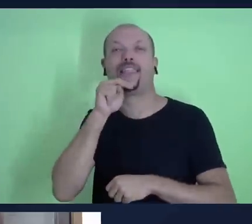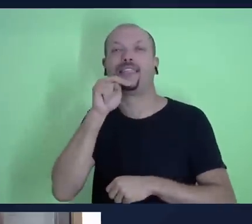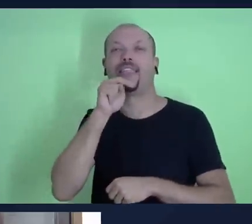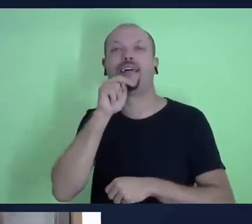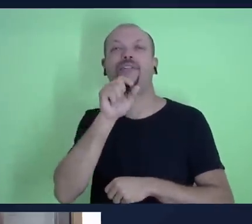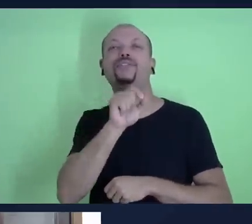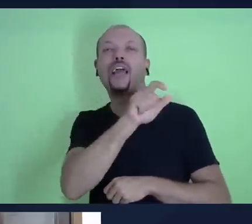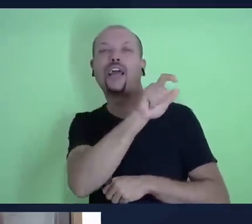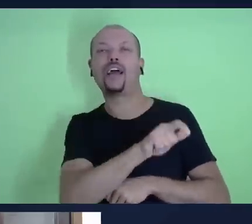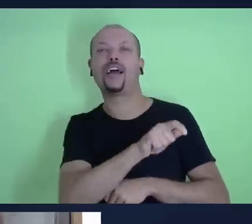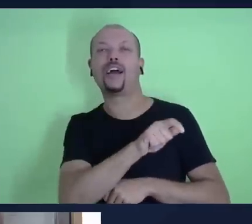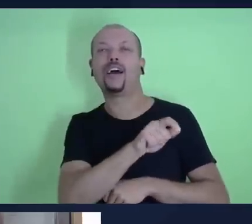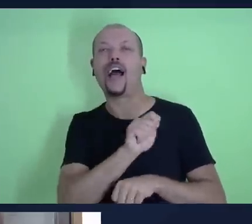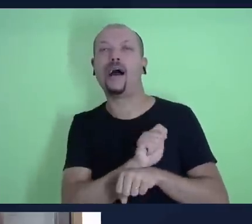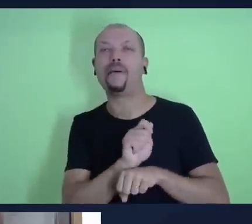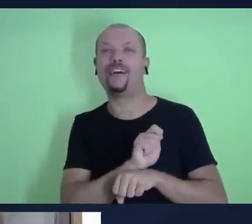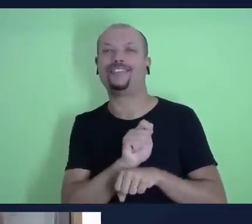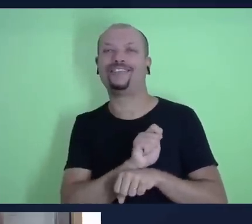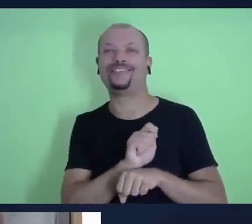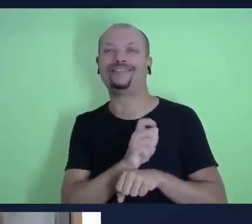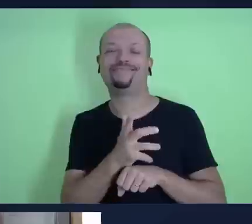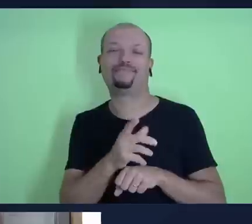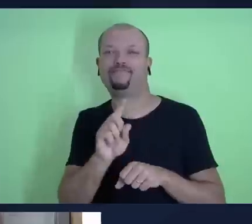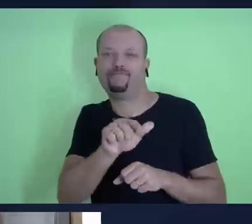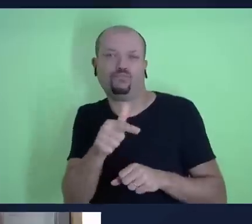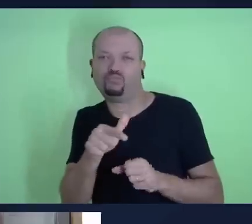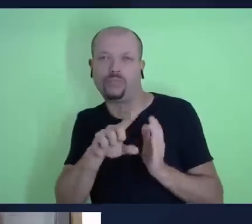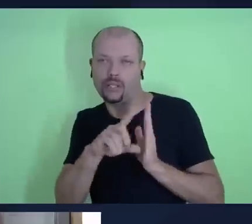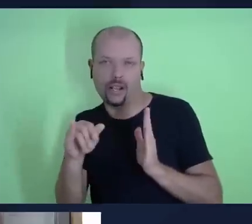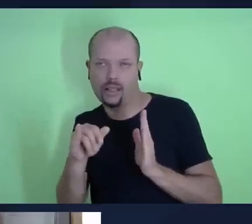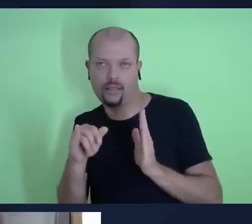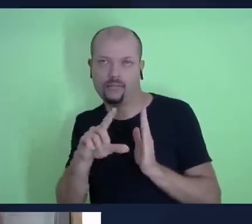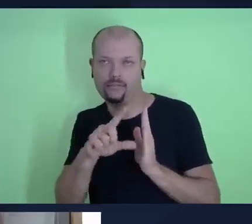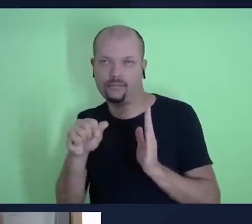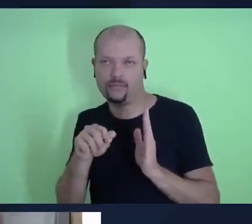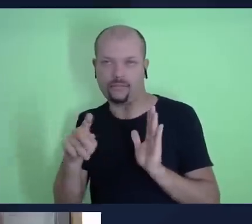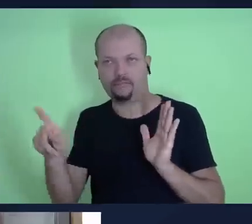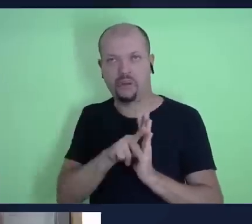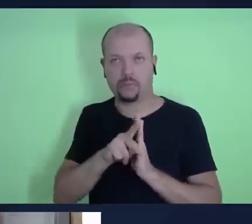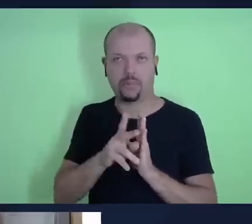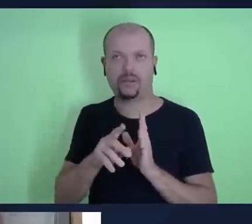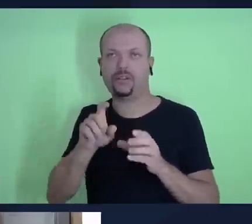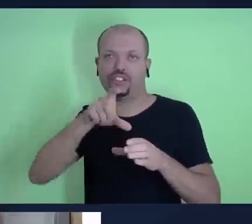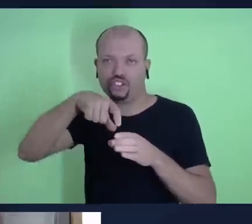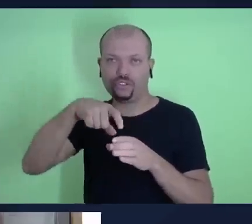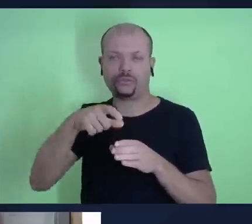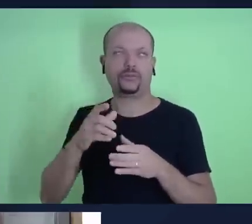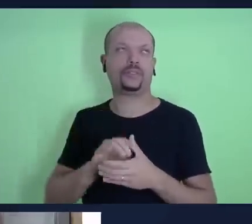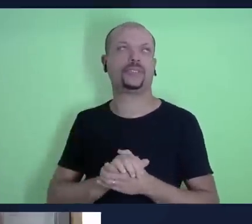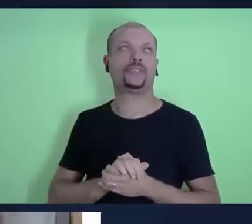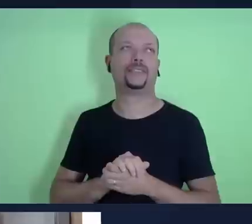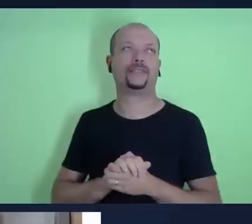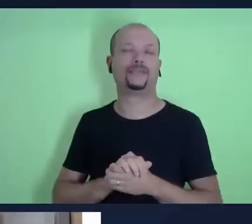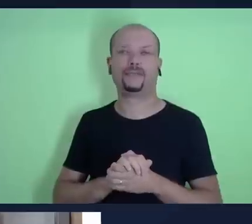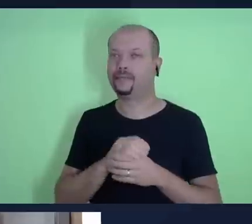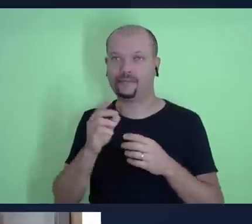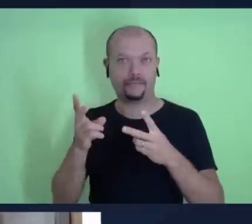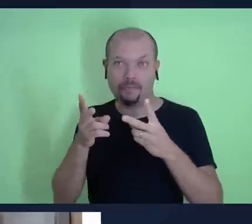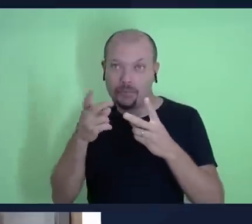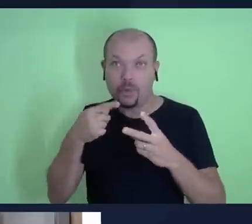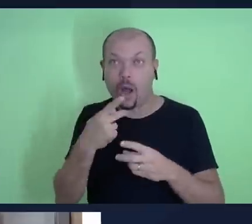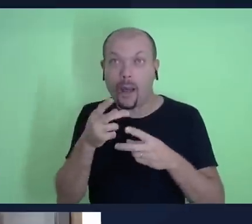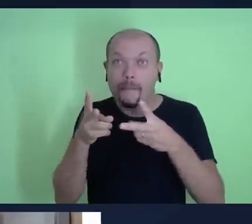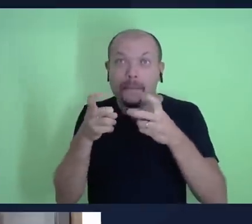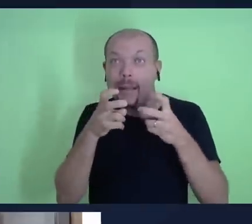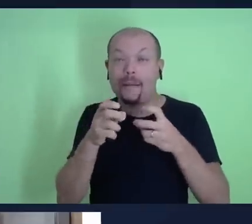Apesar de a gente não ter uma lei formalmente especificada para o dízimo, é nítido que Jacó